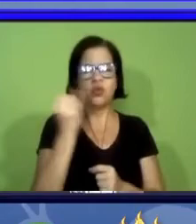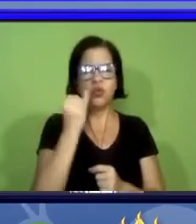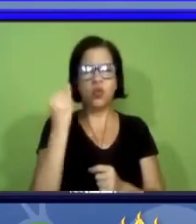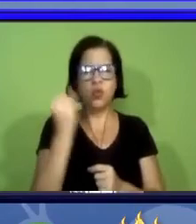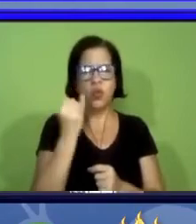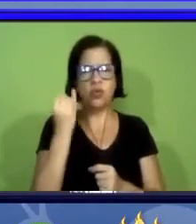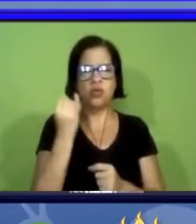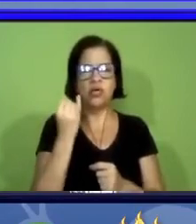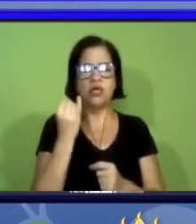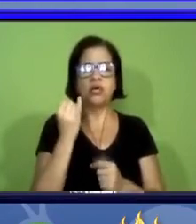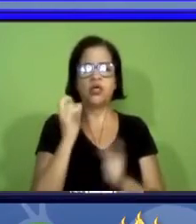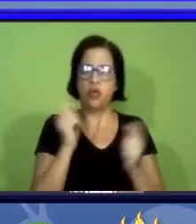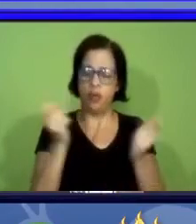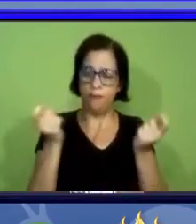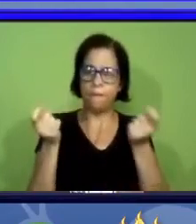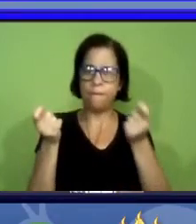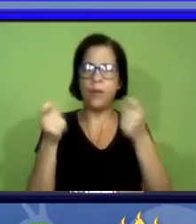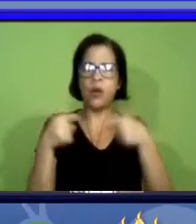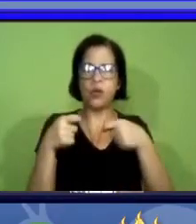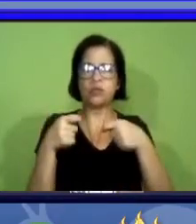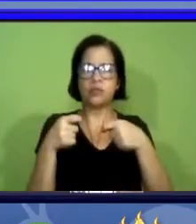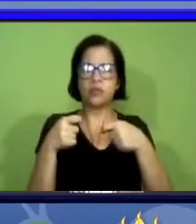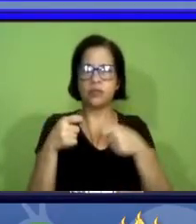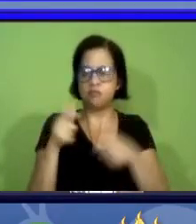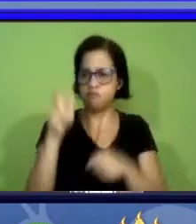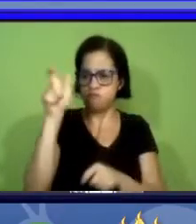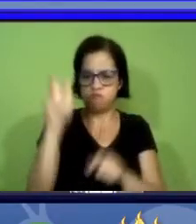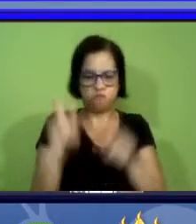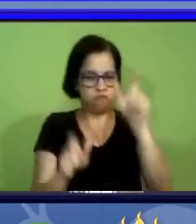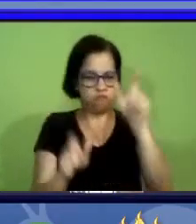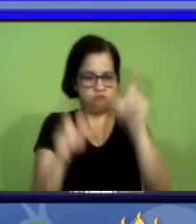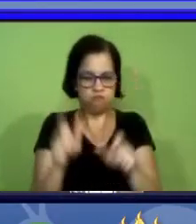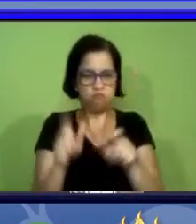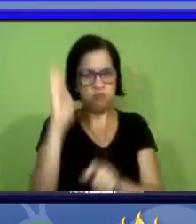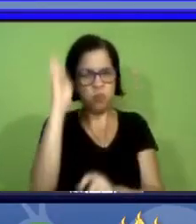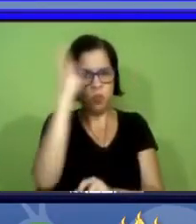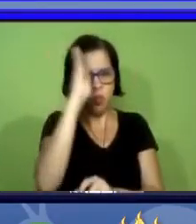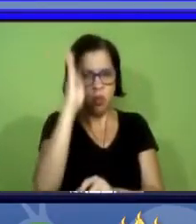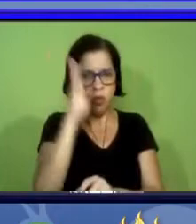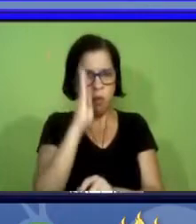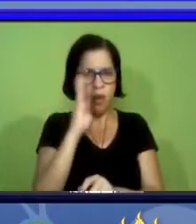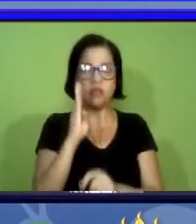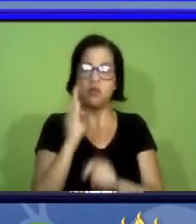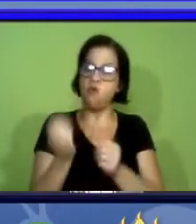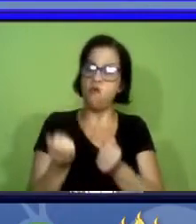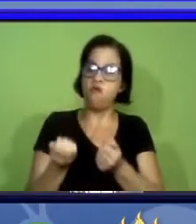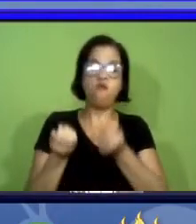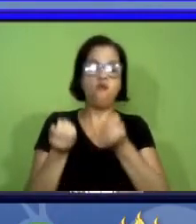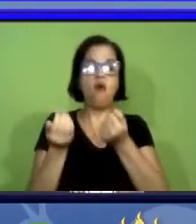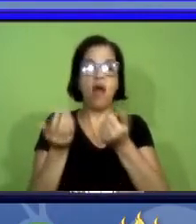capacitação do recurso humano do nosso país e foi dada uma